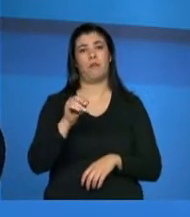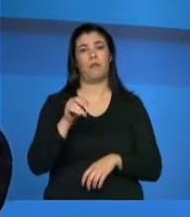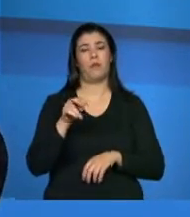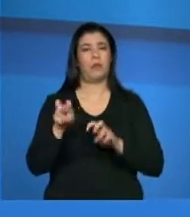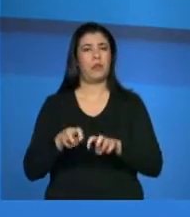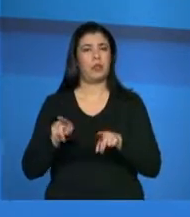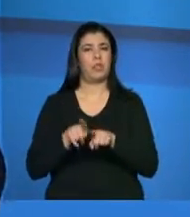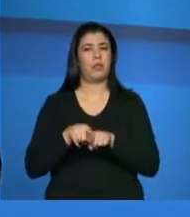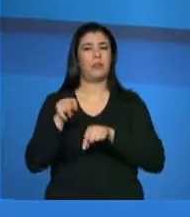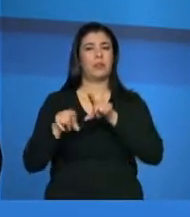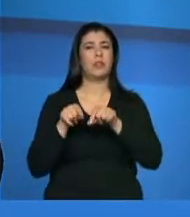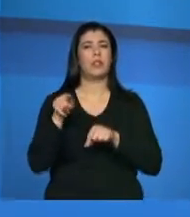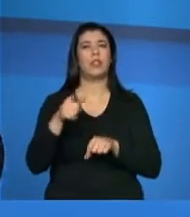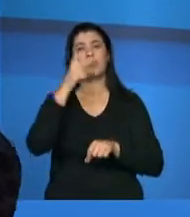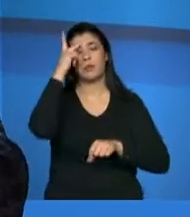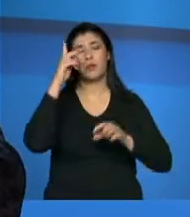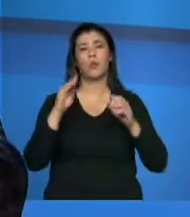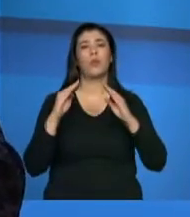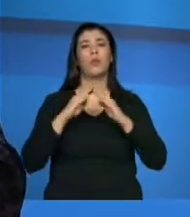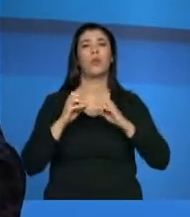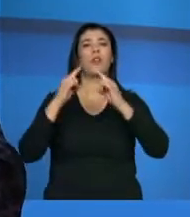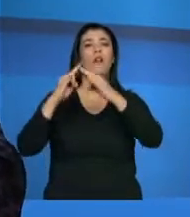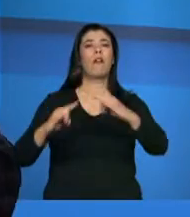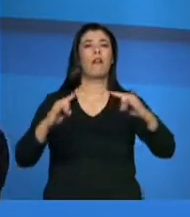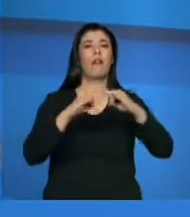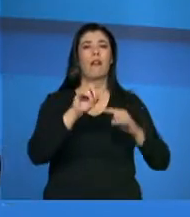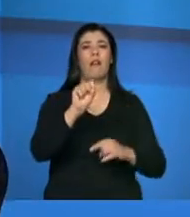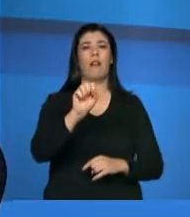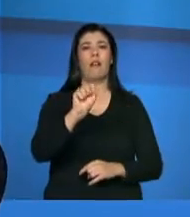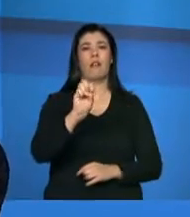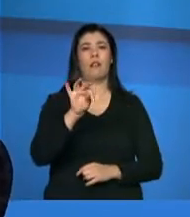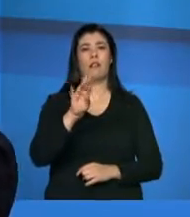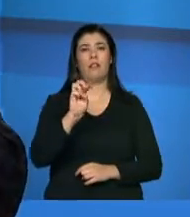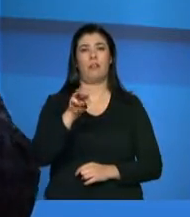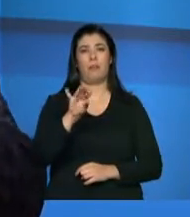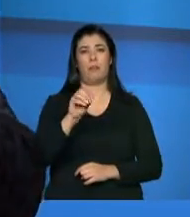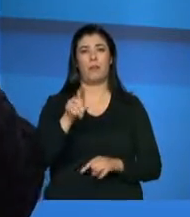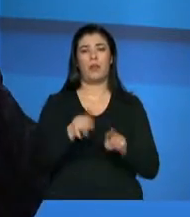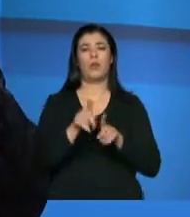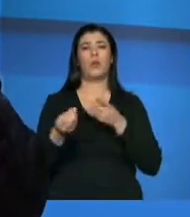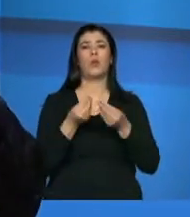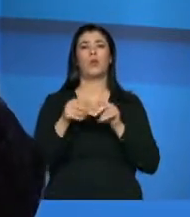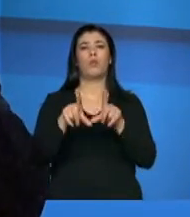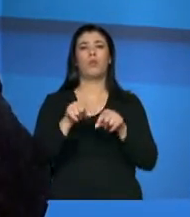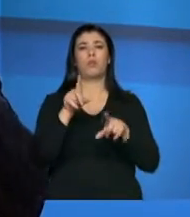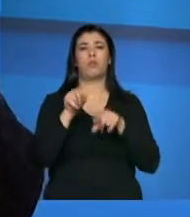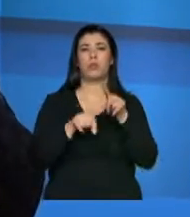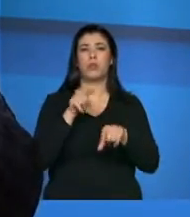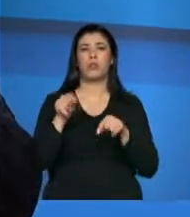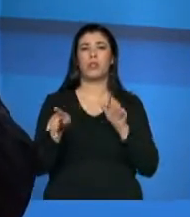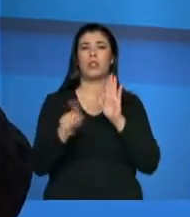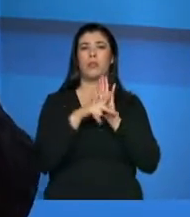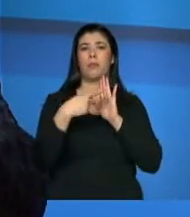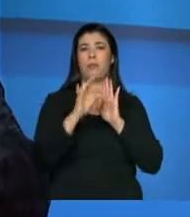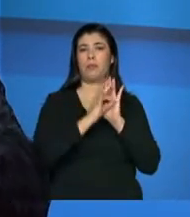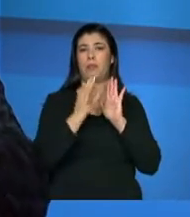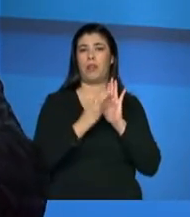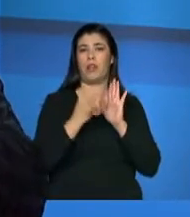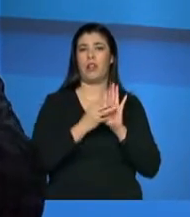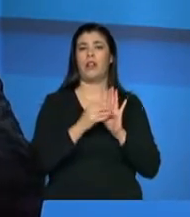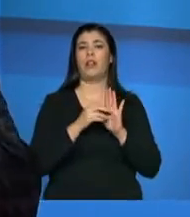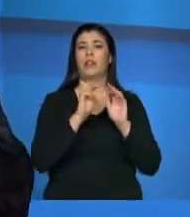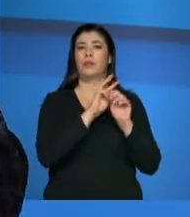informação se eles são assentados, acampados, para a sua priorização para os processos de assentamento. Apesar de ser um cadastro INCRA, só falando um pouquinho do